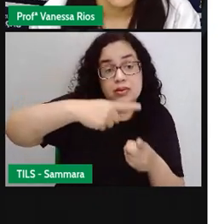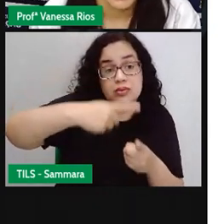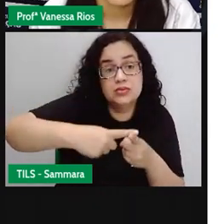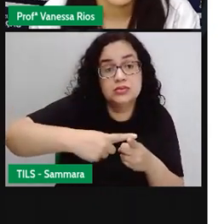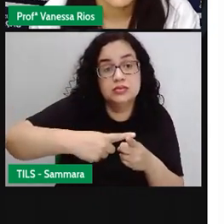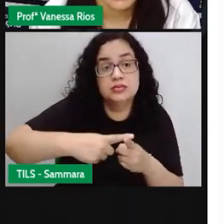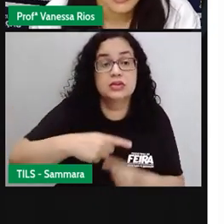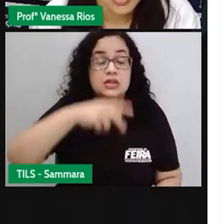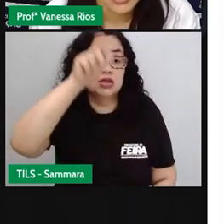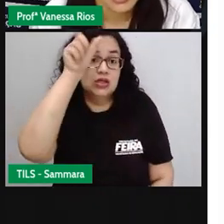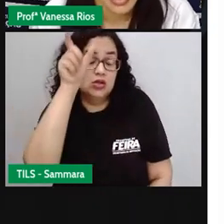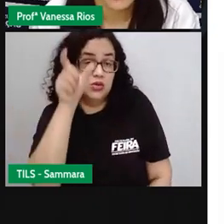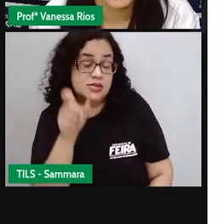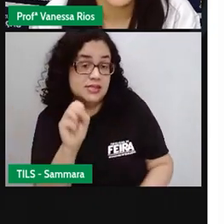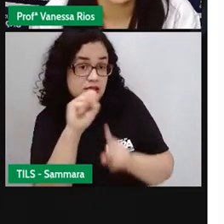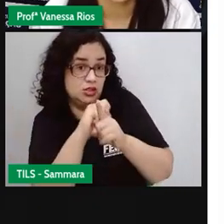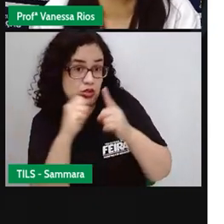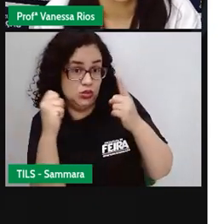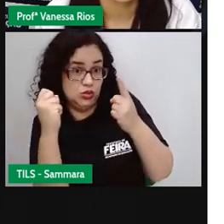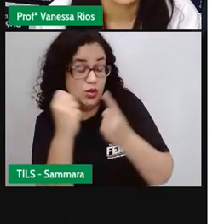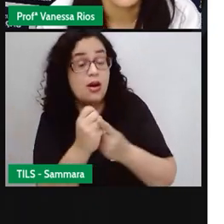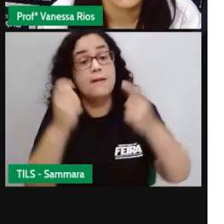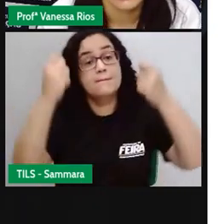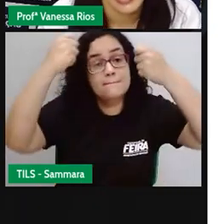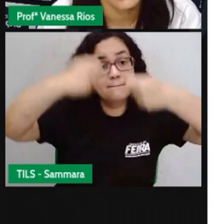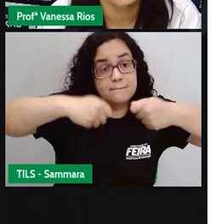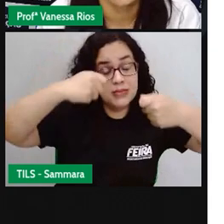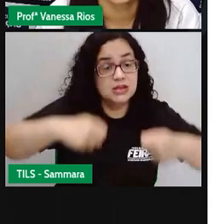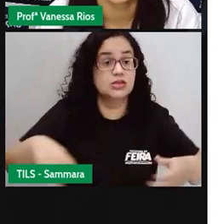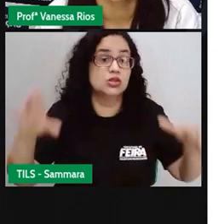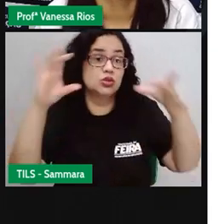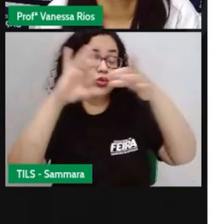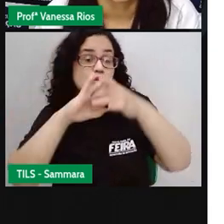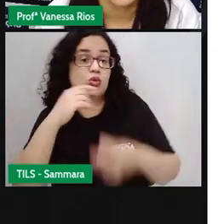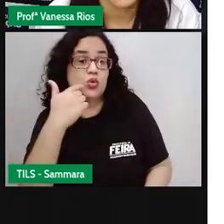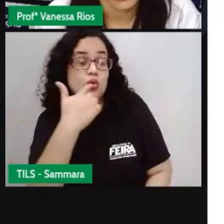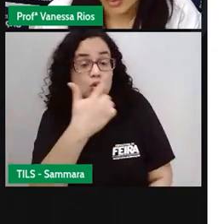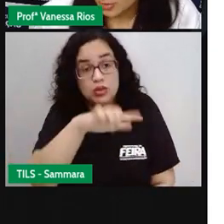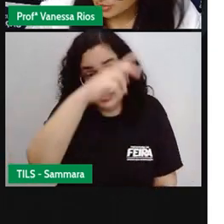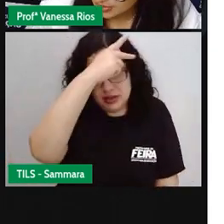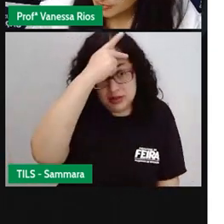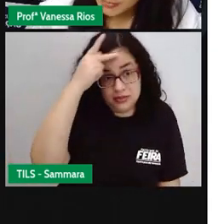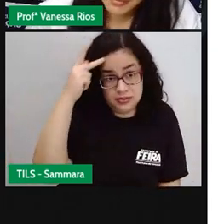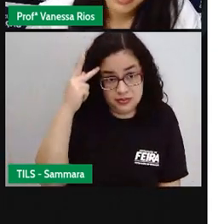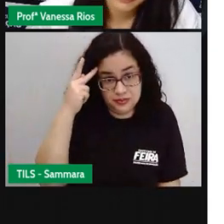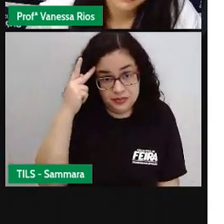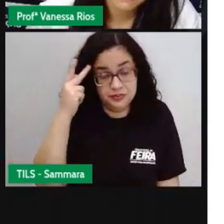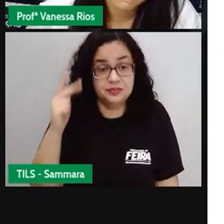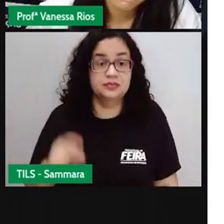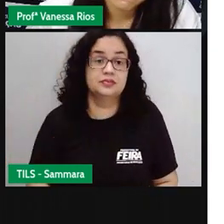um ser social, precisa se relacionar com outras pessoas.